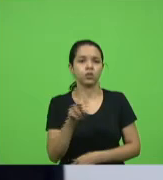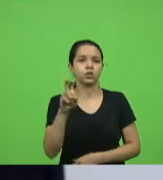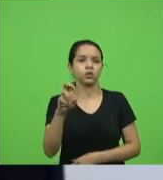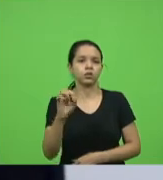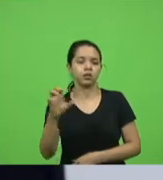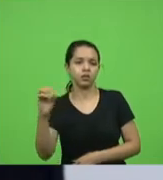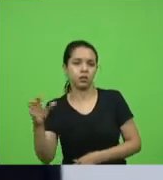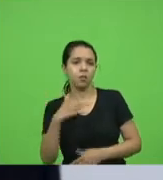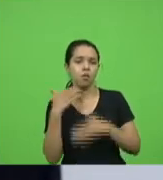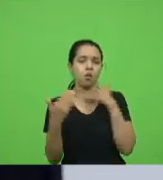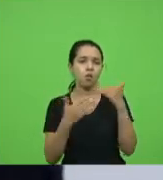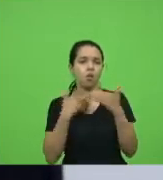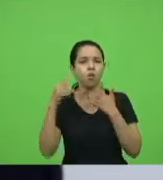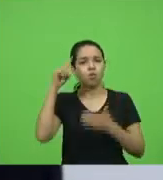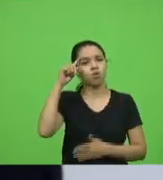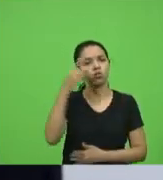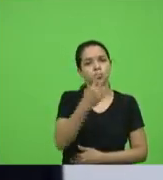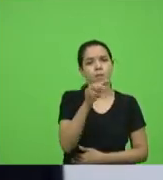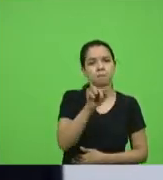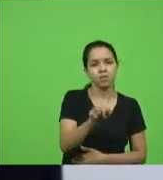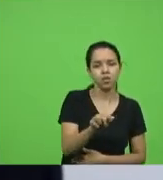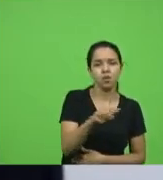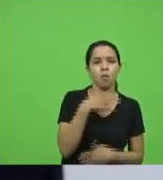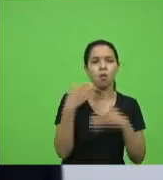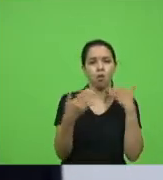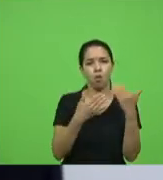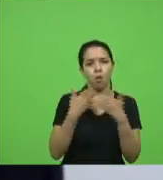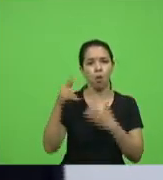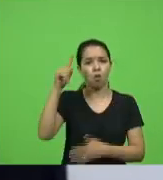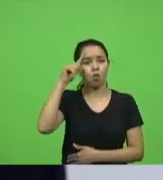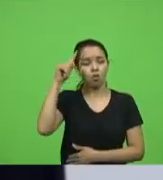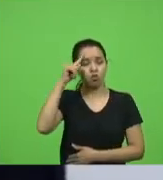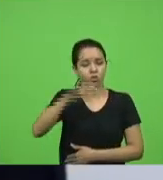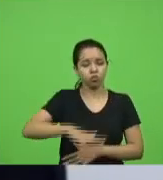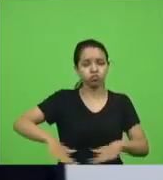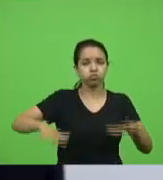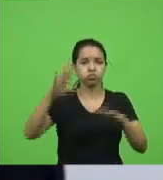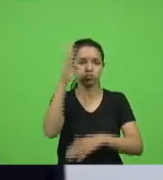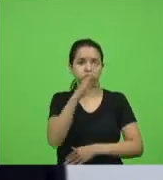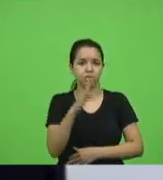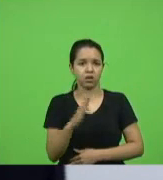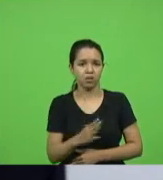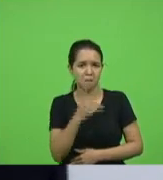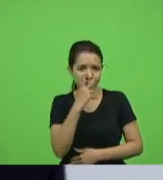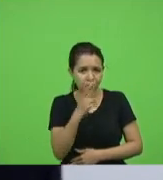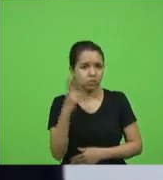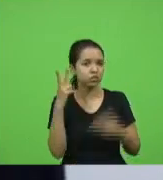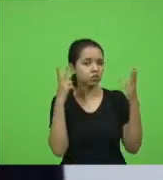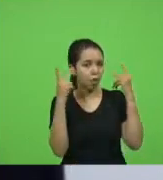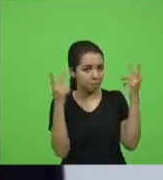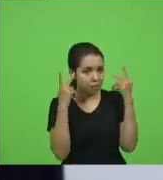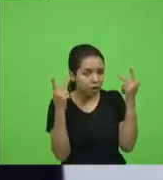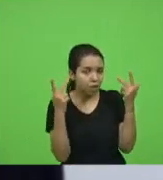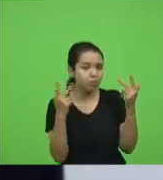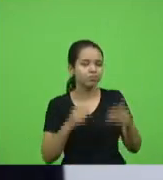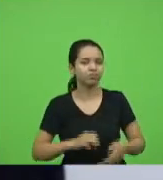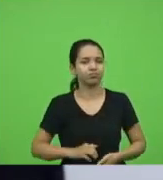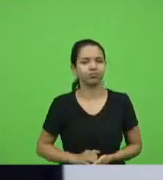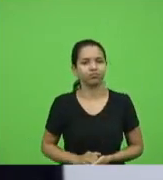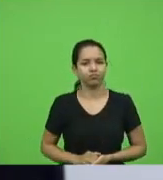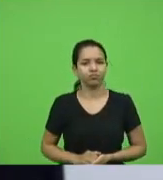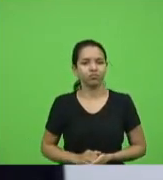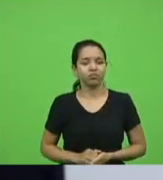dia 2.000 mortes por dia a nível de Brasil parece normal quanto isso vão